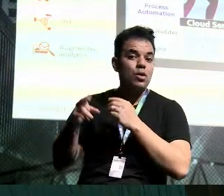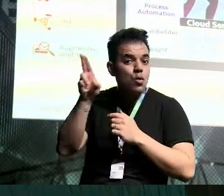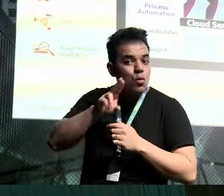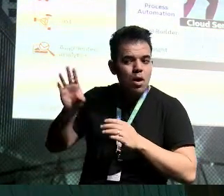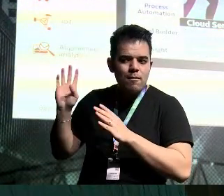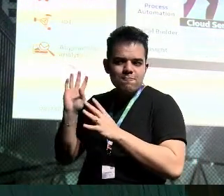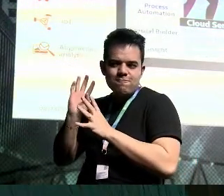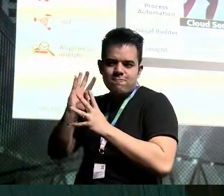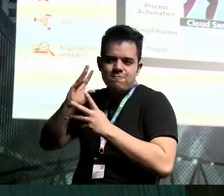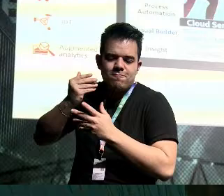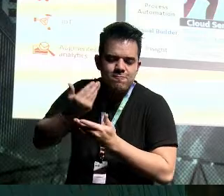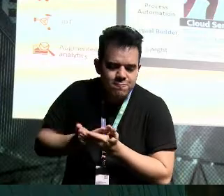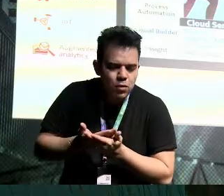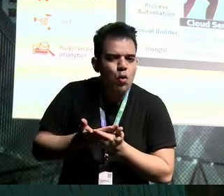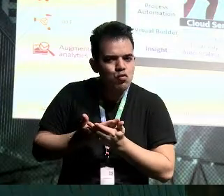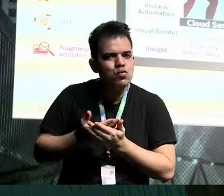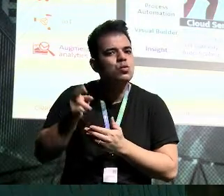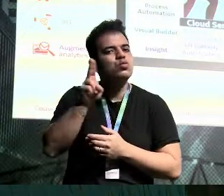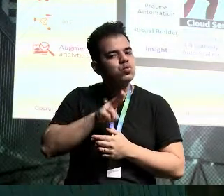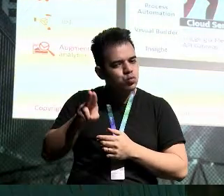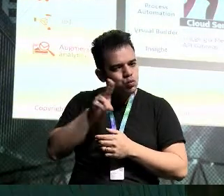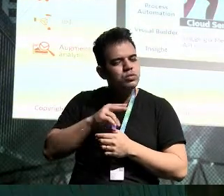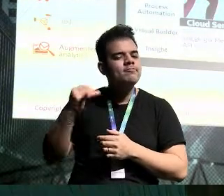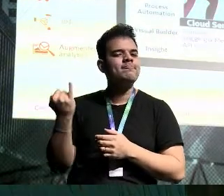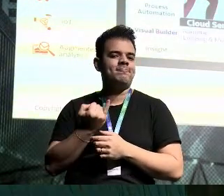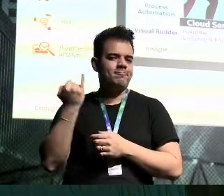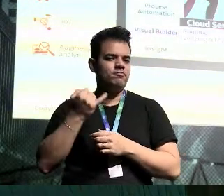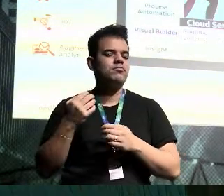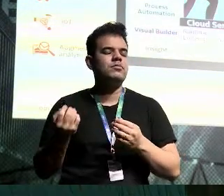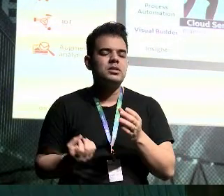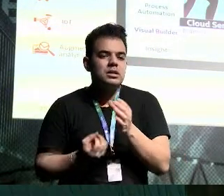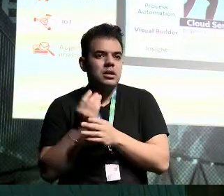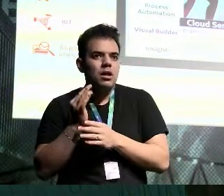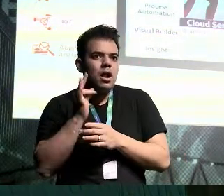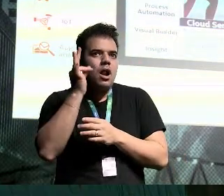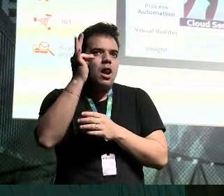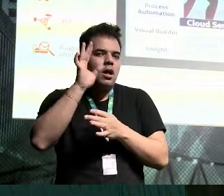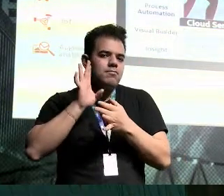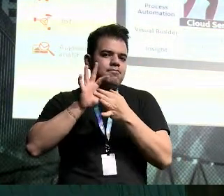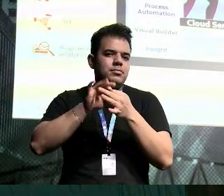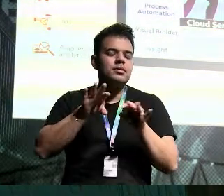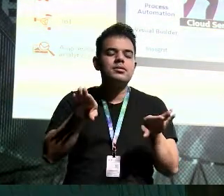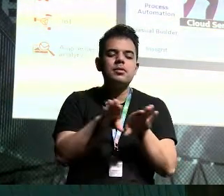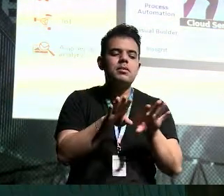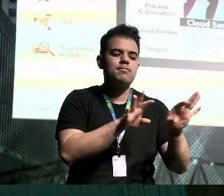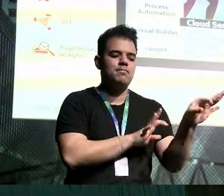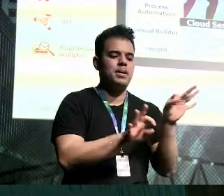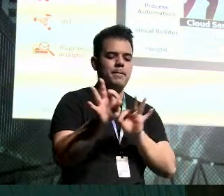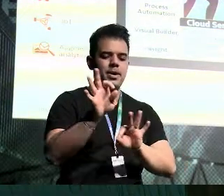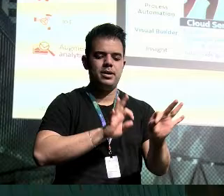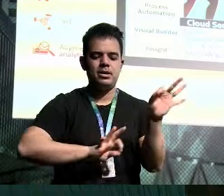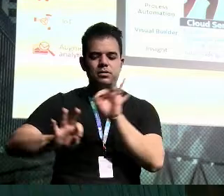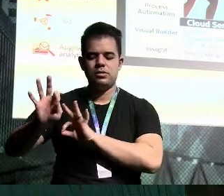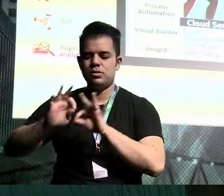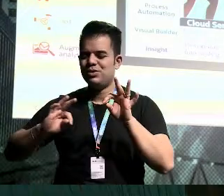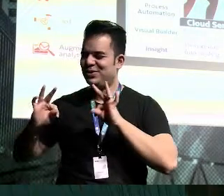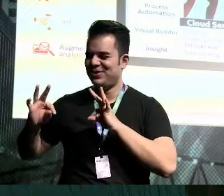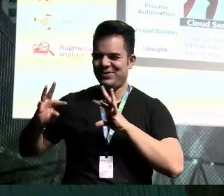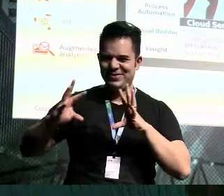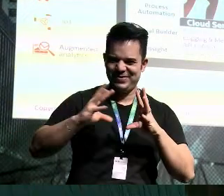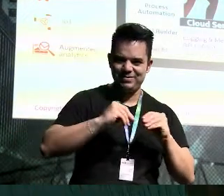usar o legado para construir o futuro. É isso que está sendo proposto por aqui também. E a preparação disso tudo, como é que seria a preparação?